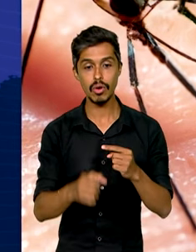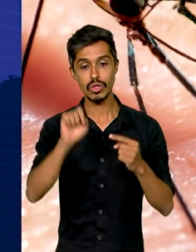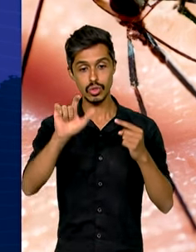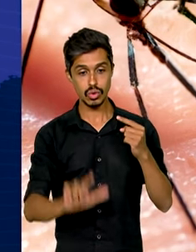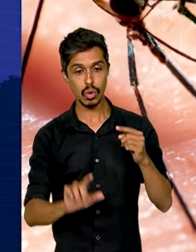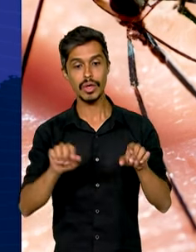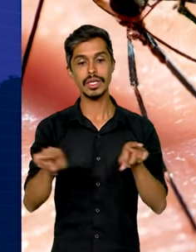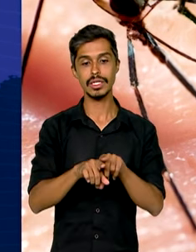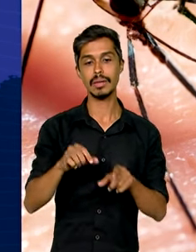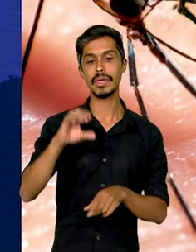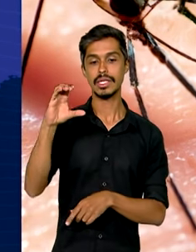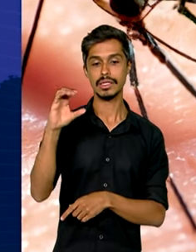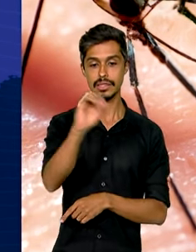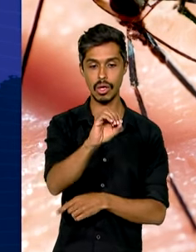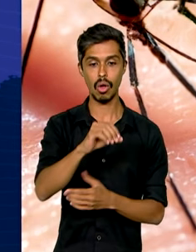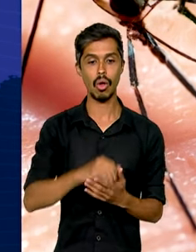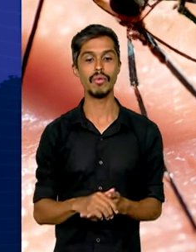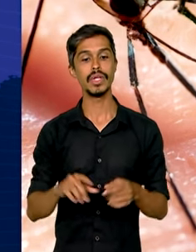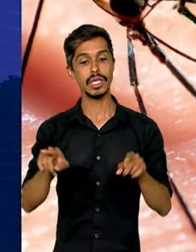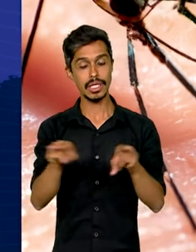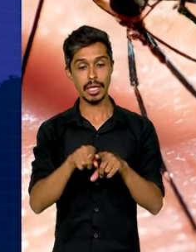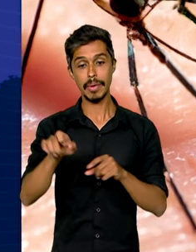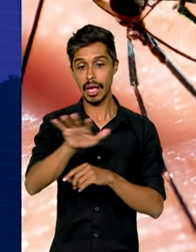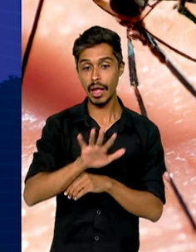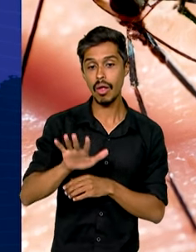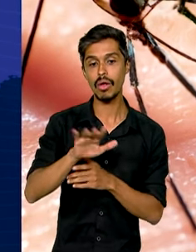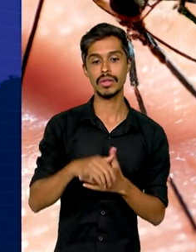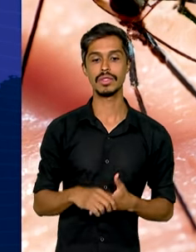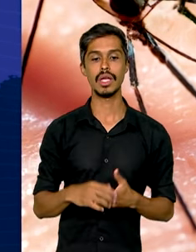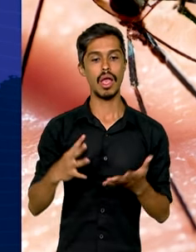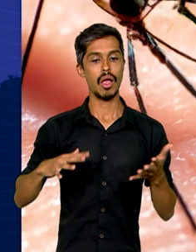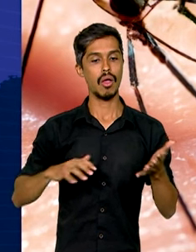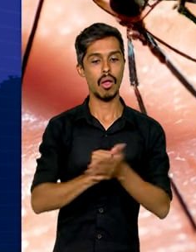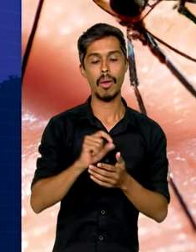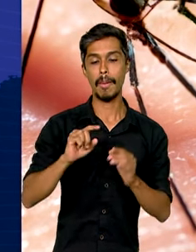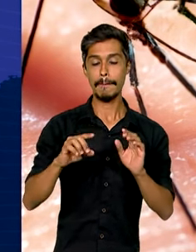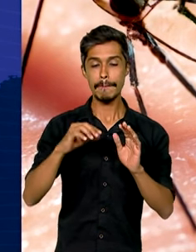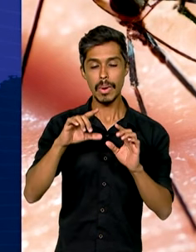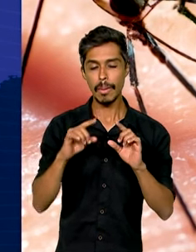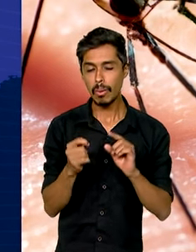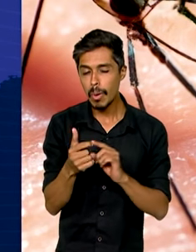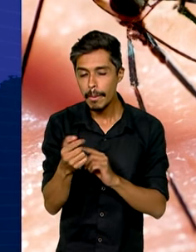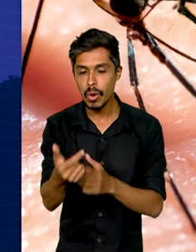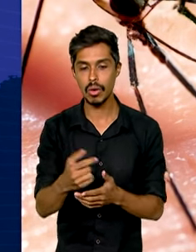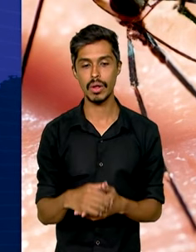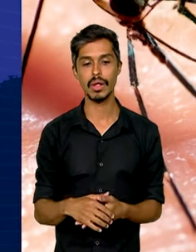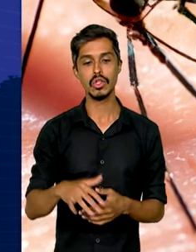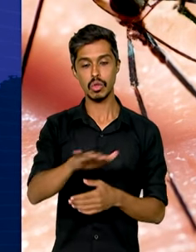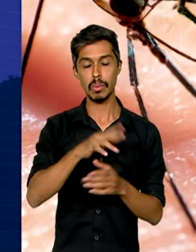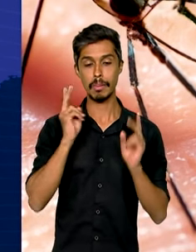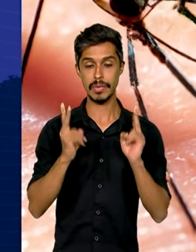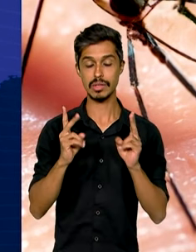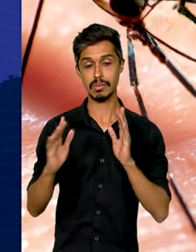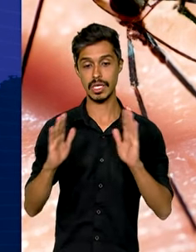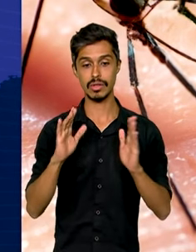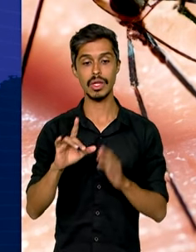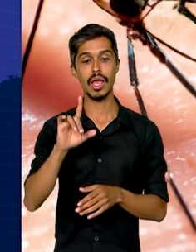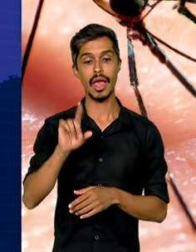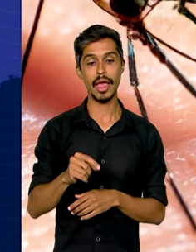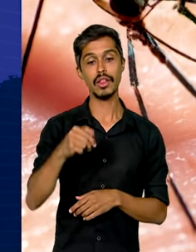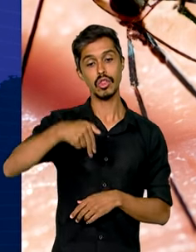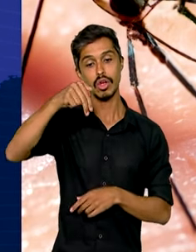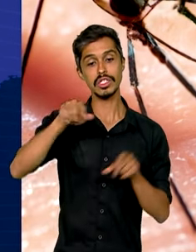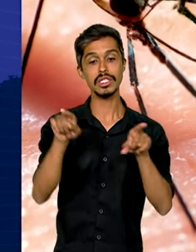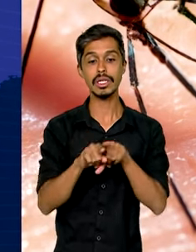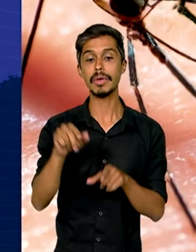sul e centro-oeste. E as regiões que registraram menos casos no mesmo período são norte